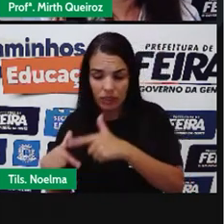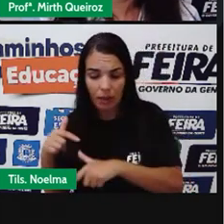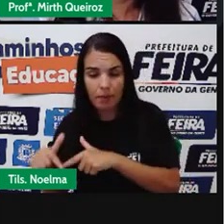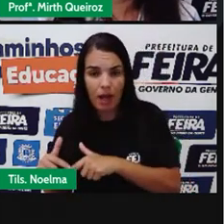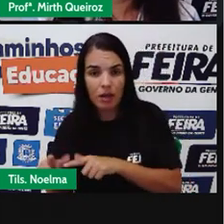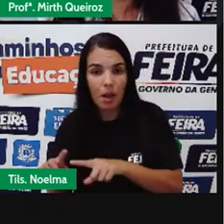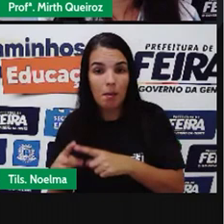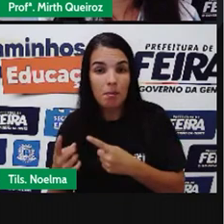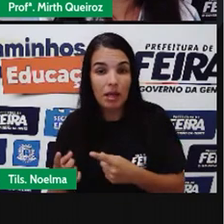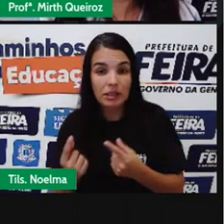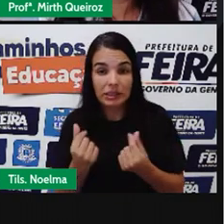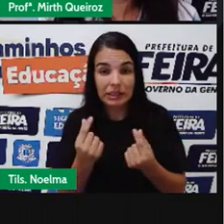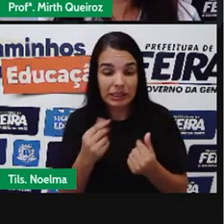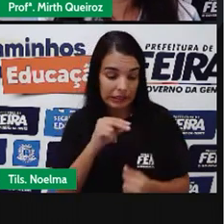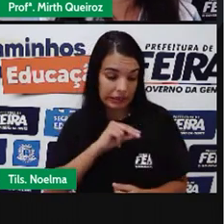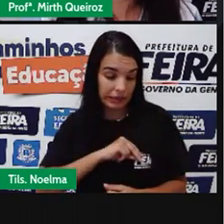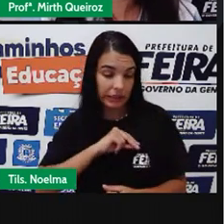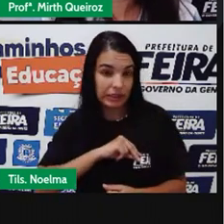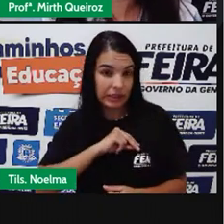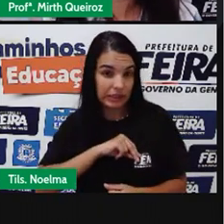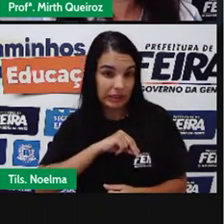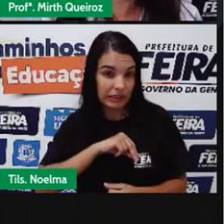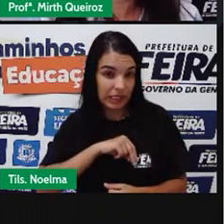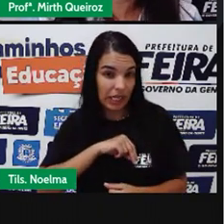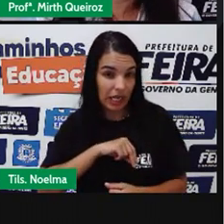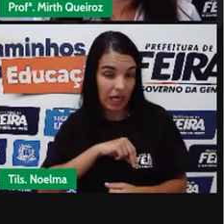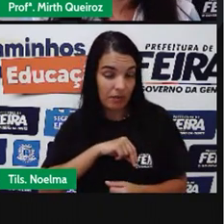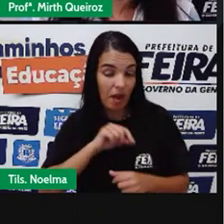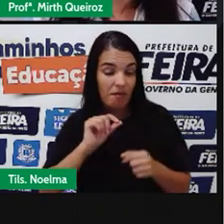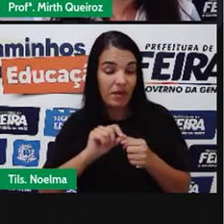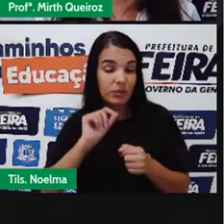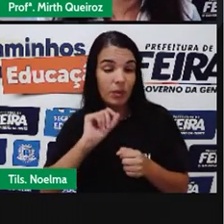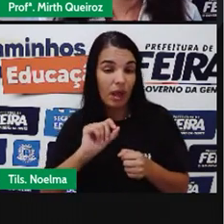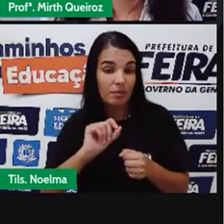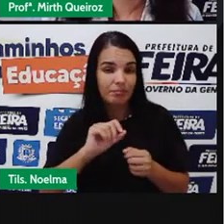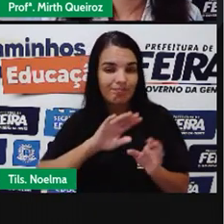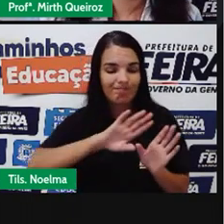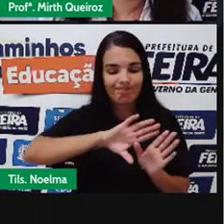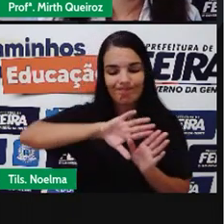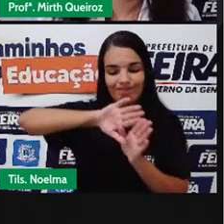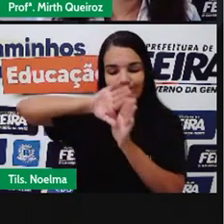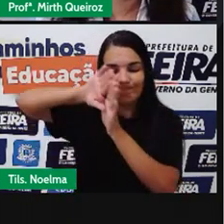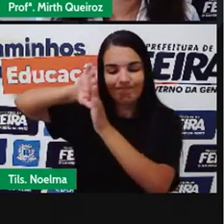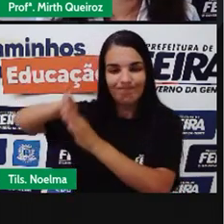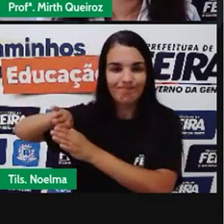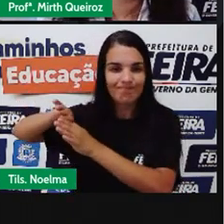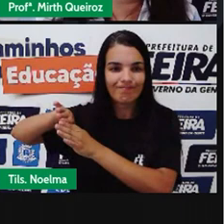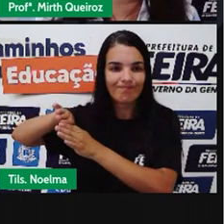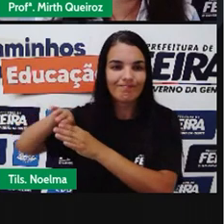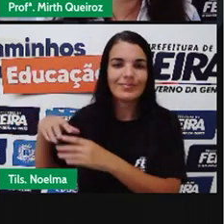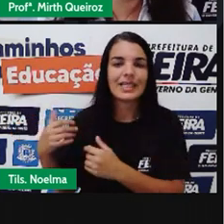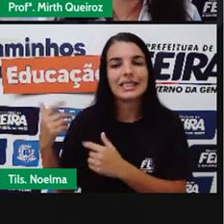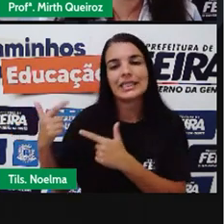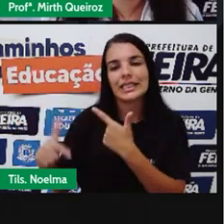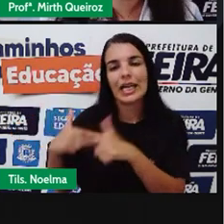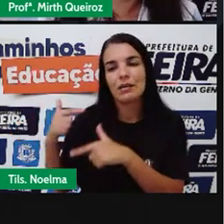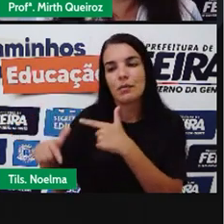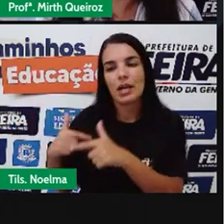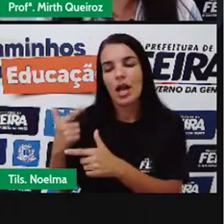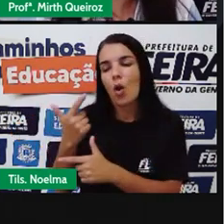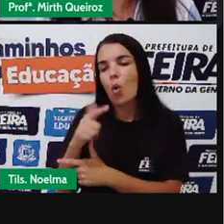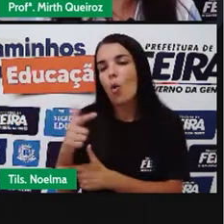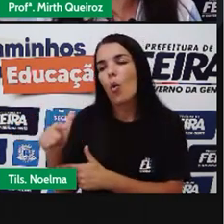Devido aos baixos Baixos salários Eles acabam Por tentar Ocupar Outros cargos Aí